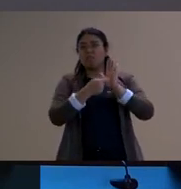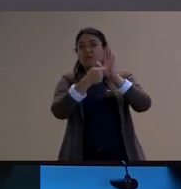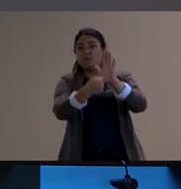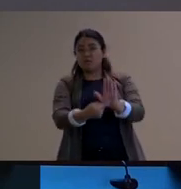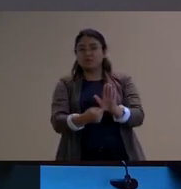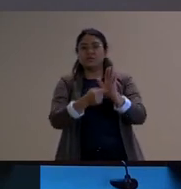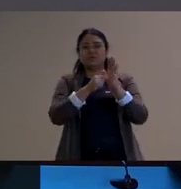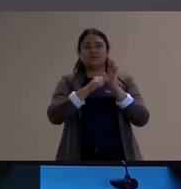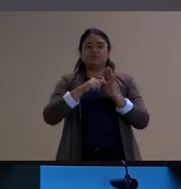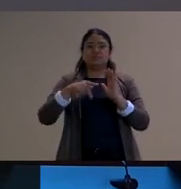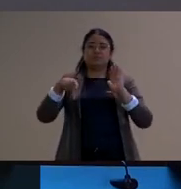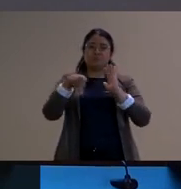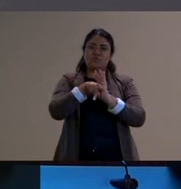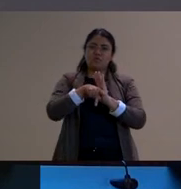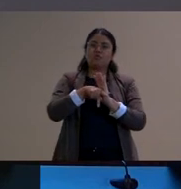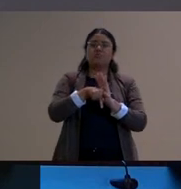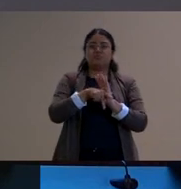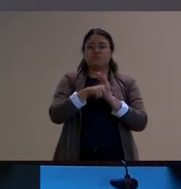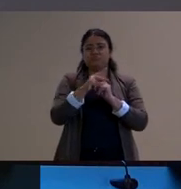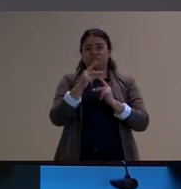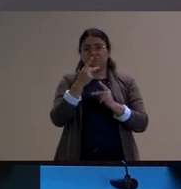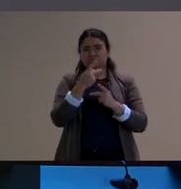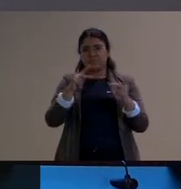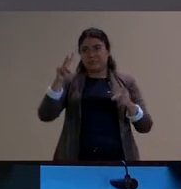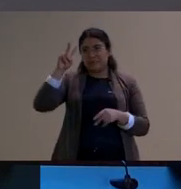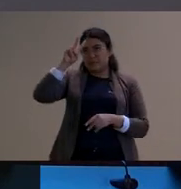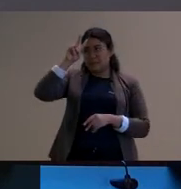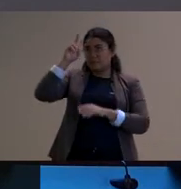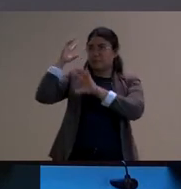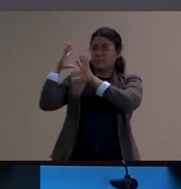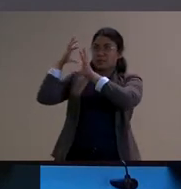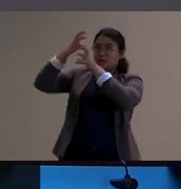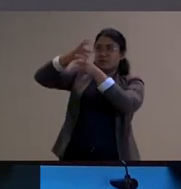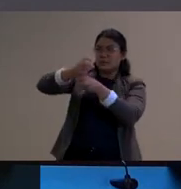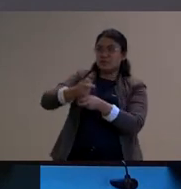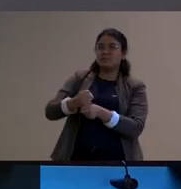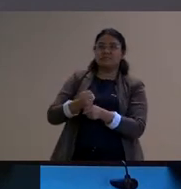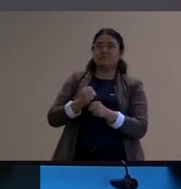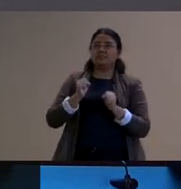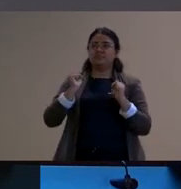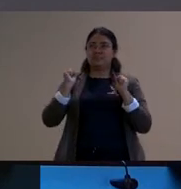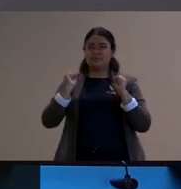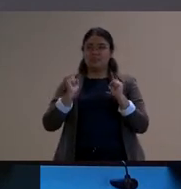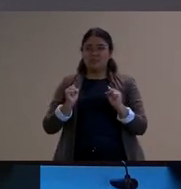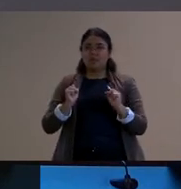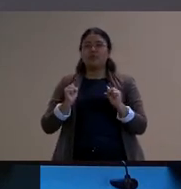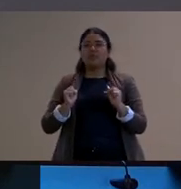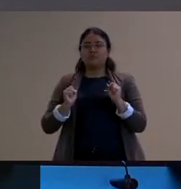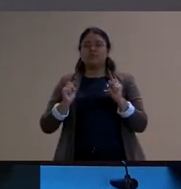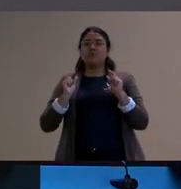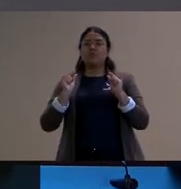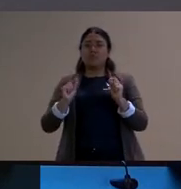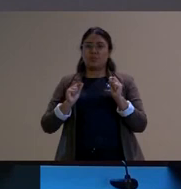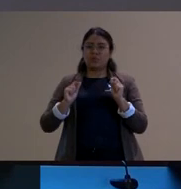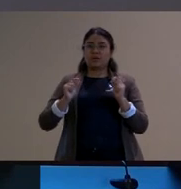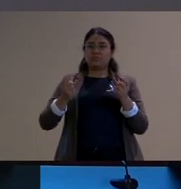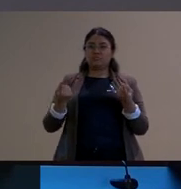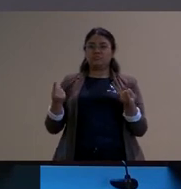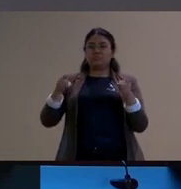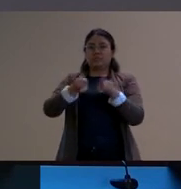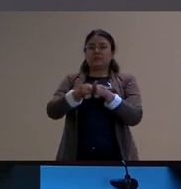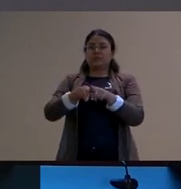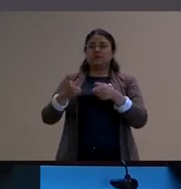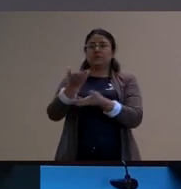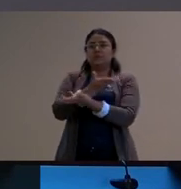particularidades pela rememoração a gente também pode intercambiar ampliar